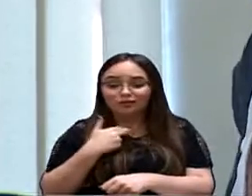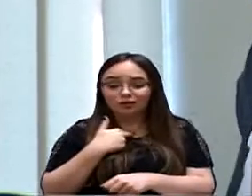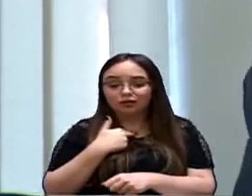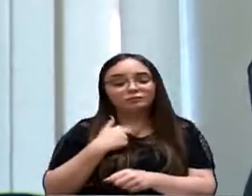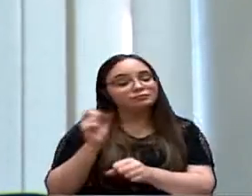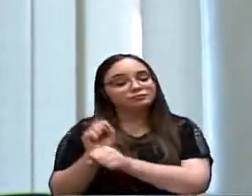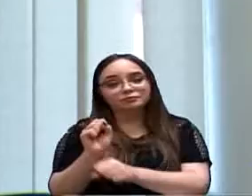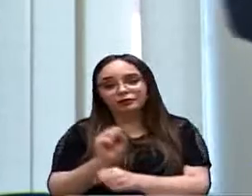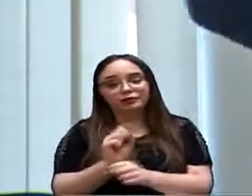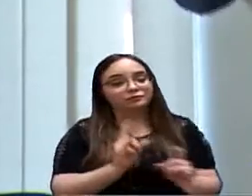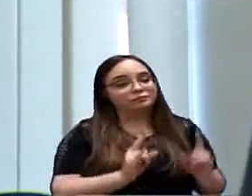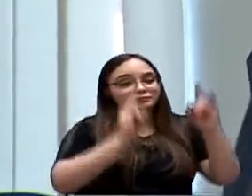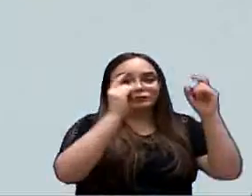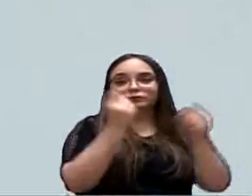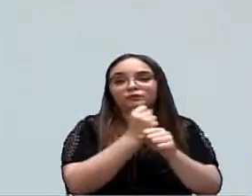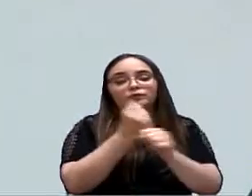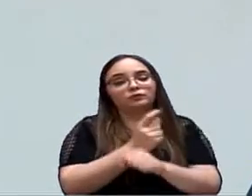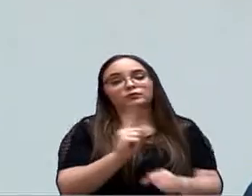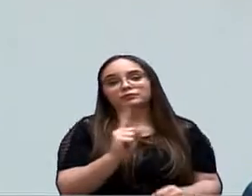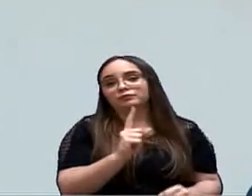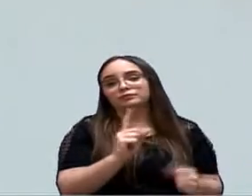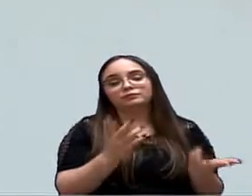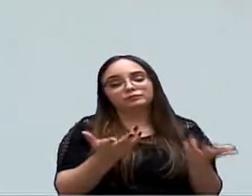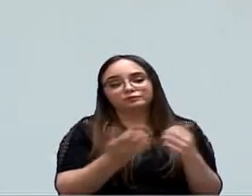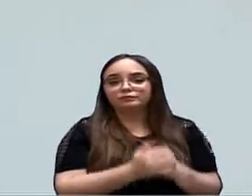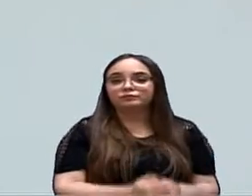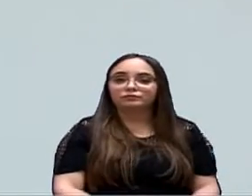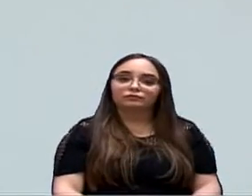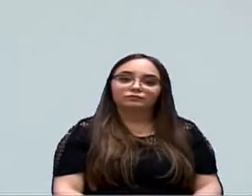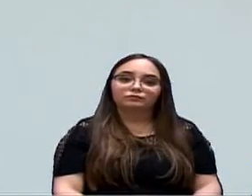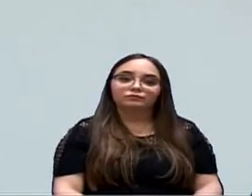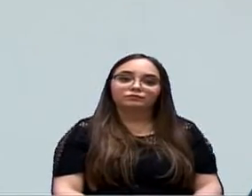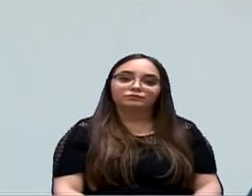crianças que nem eu quero dar. outros bairros. É verdade. É isso.